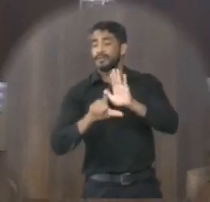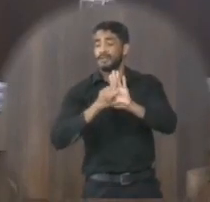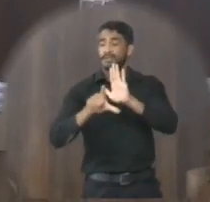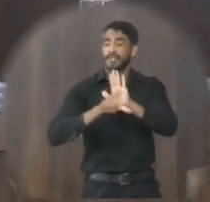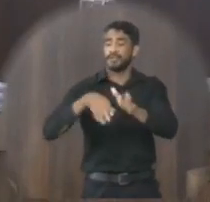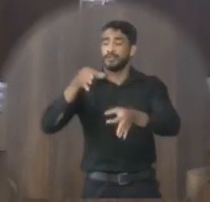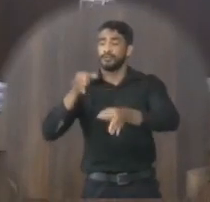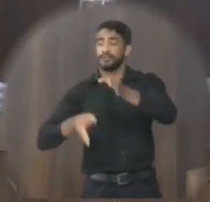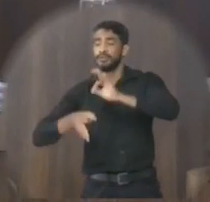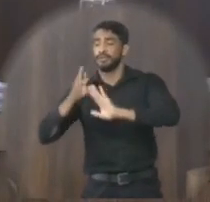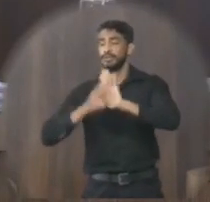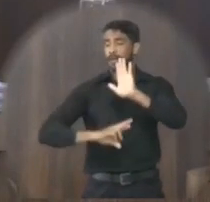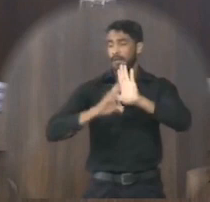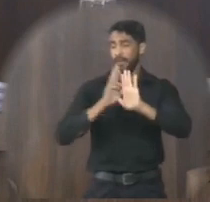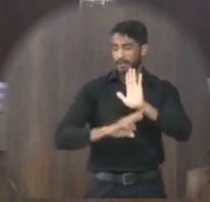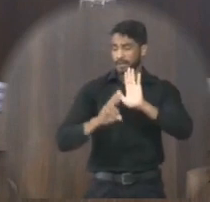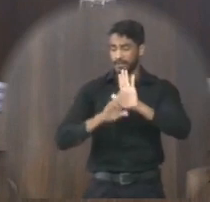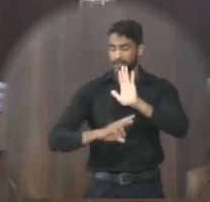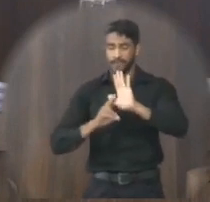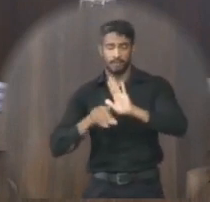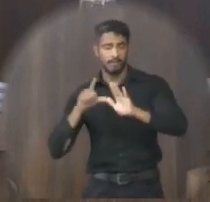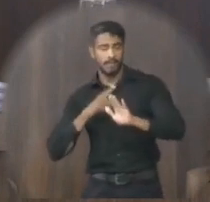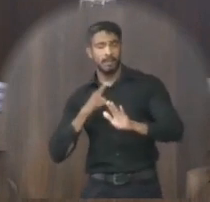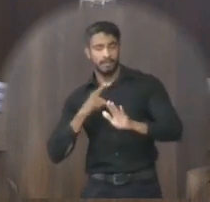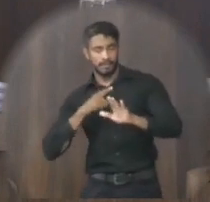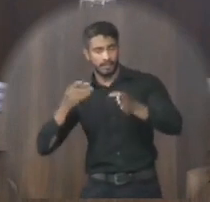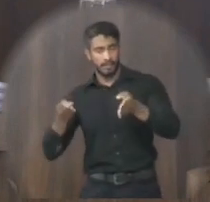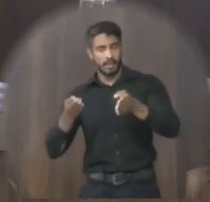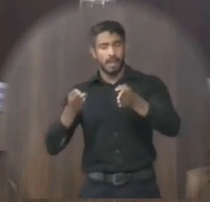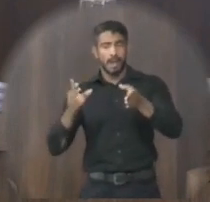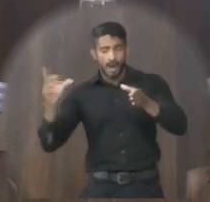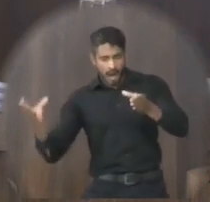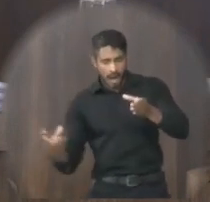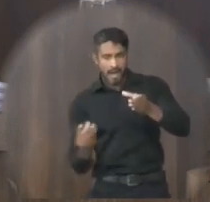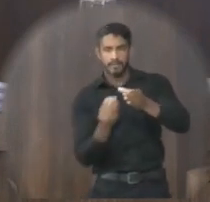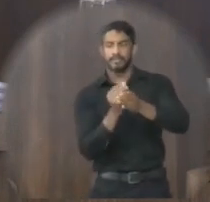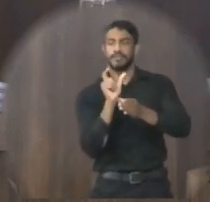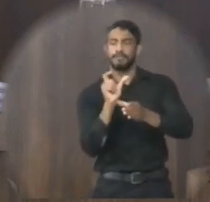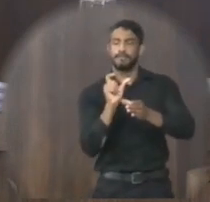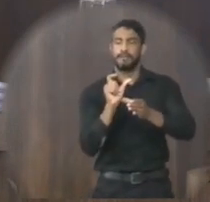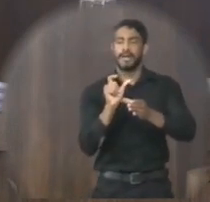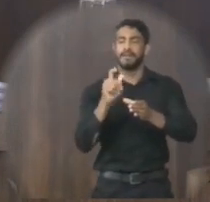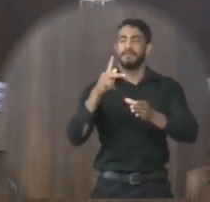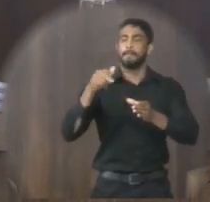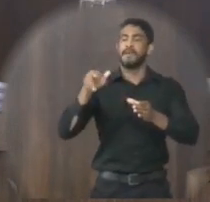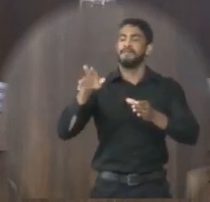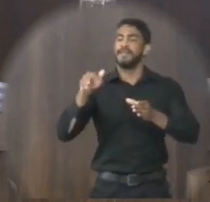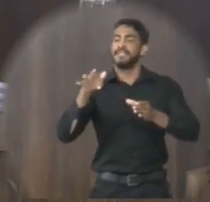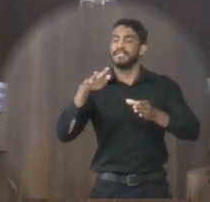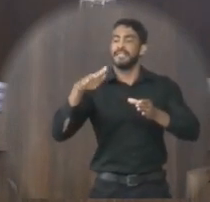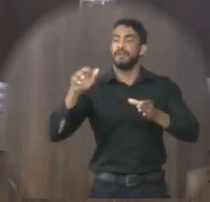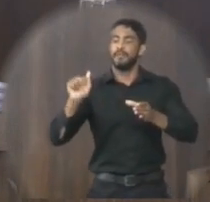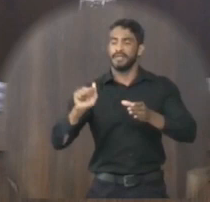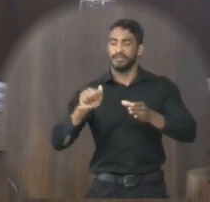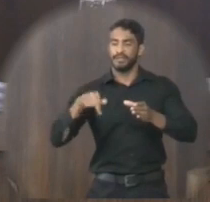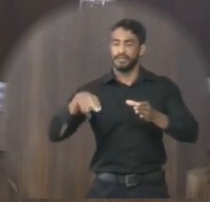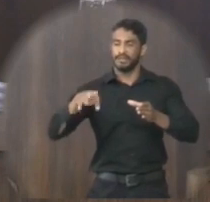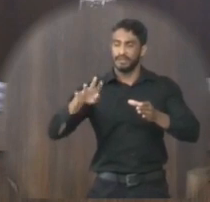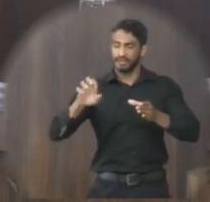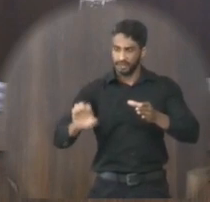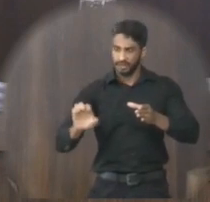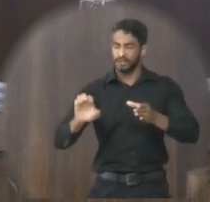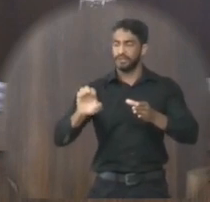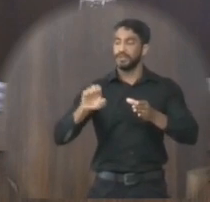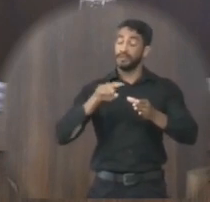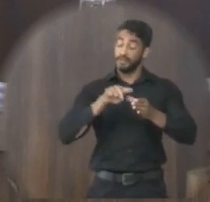Justiça E redação Que seria a inclusão da palavra Preferencialmente A redação Do referido